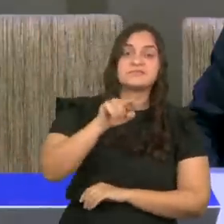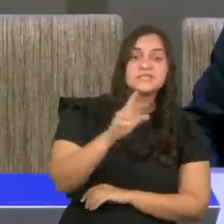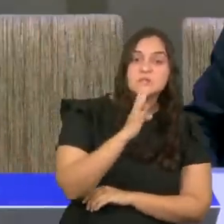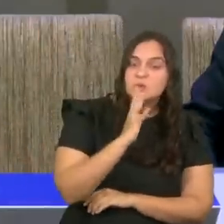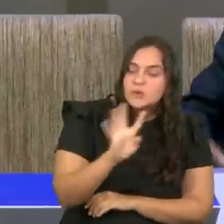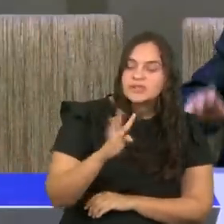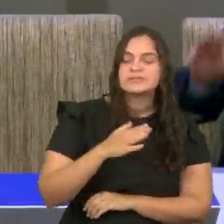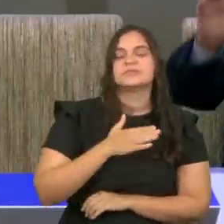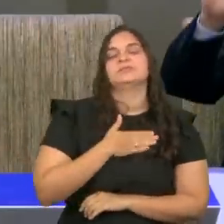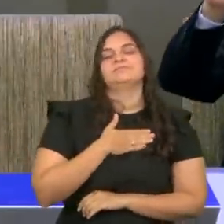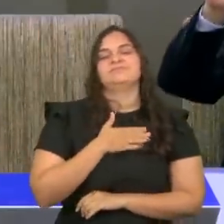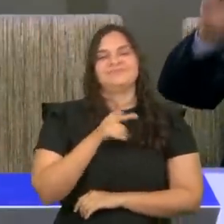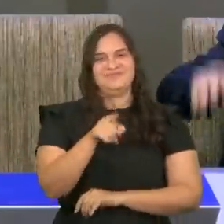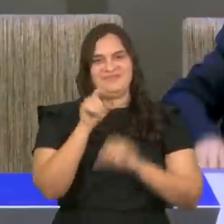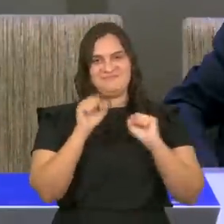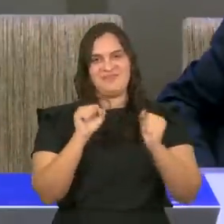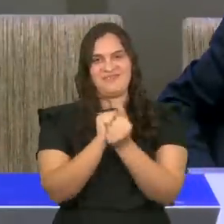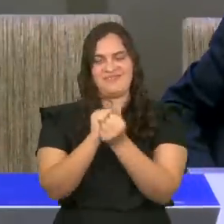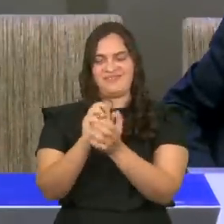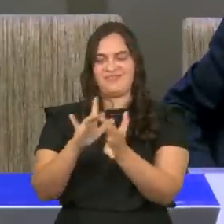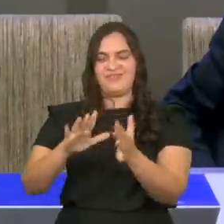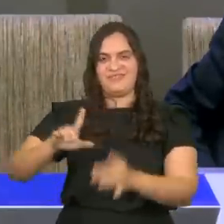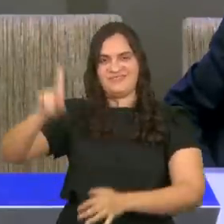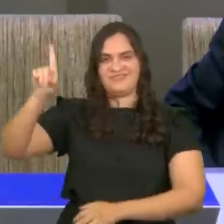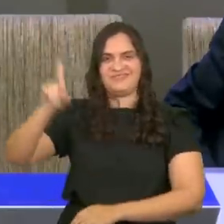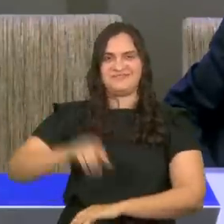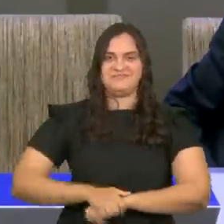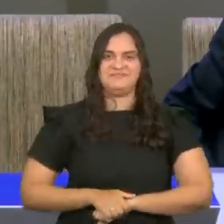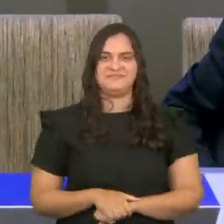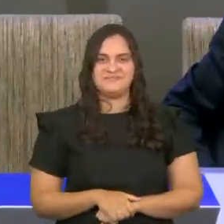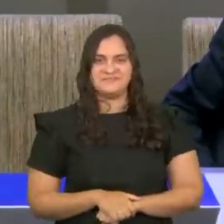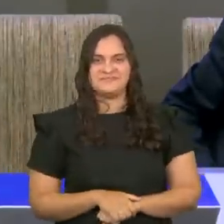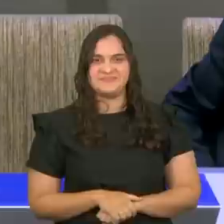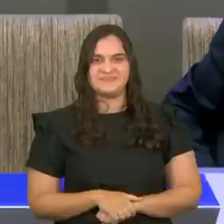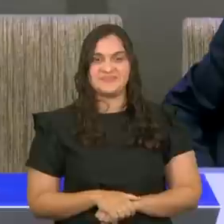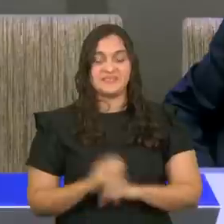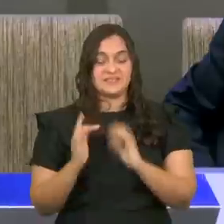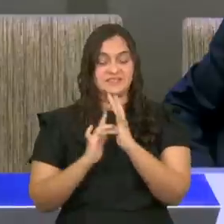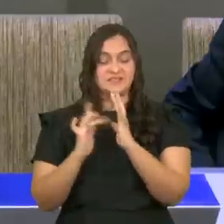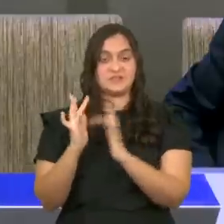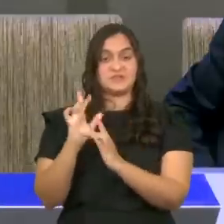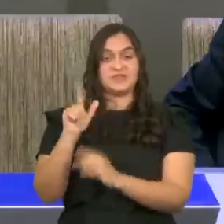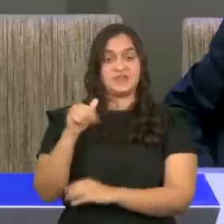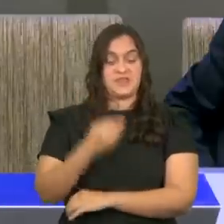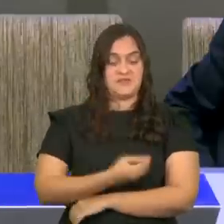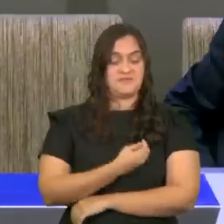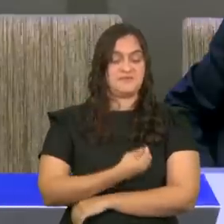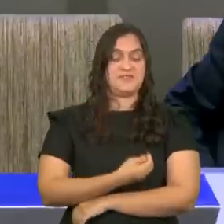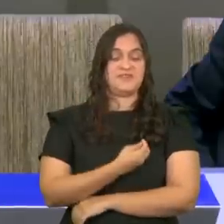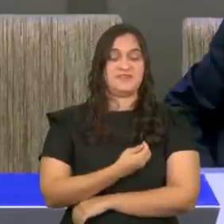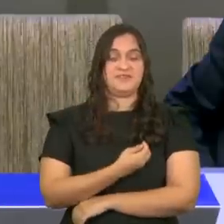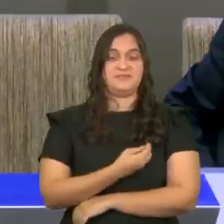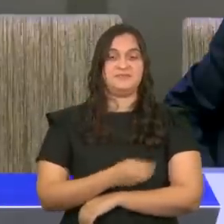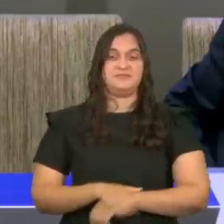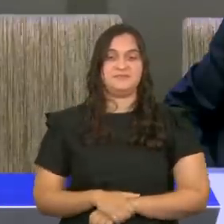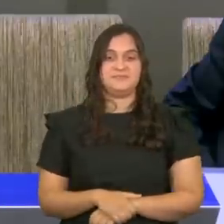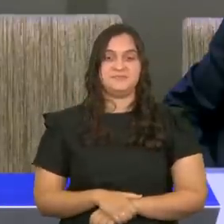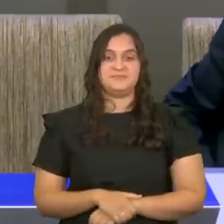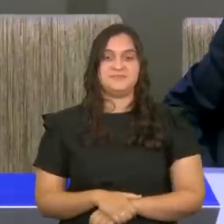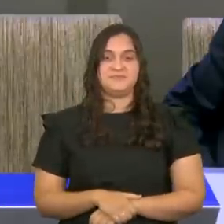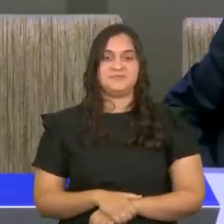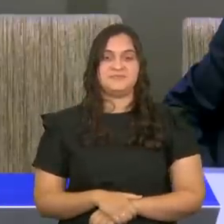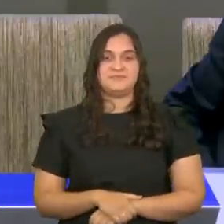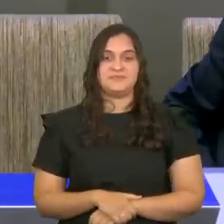pode dar uma glória a Deus? Jesus é a vida. Aleluia! Jesus